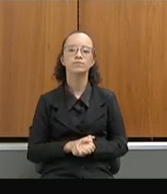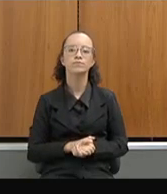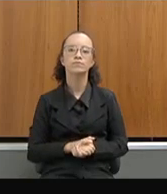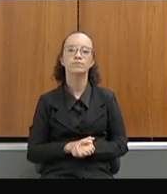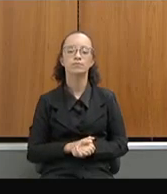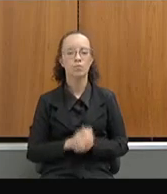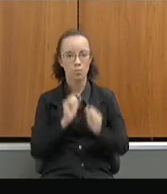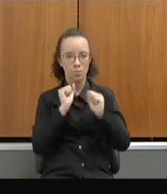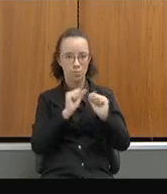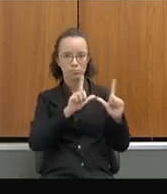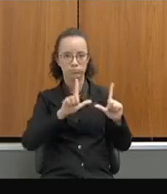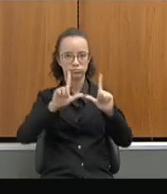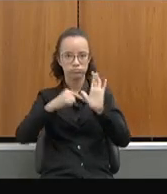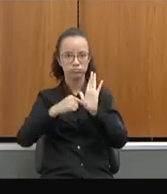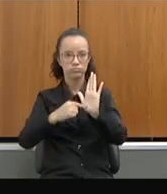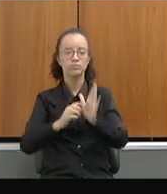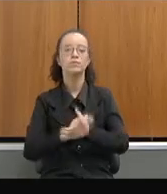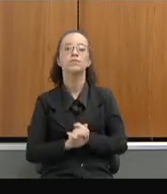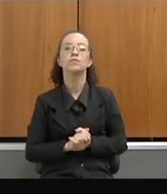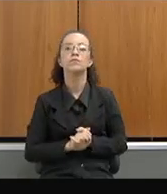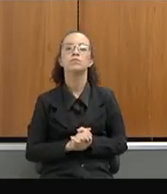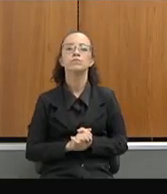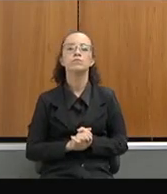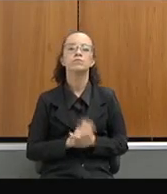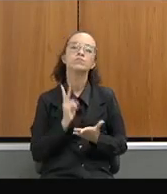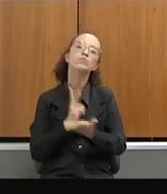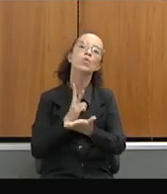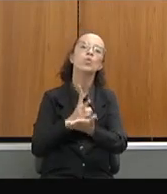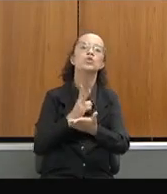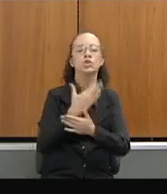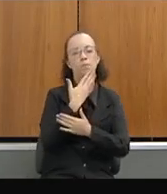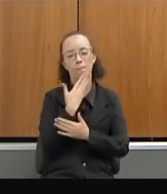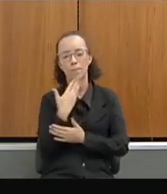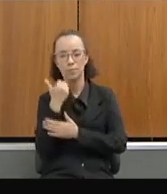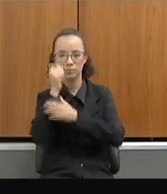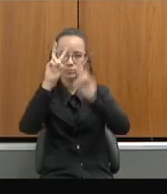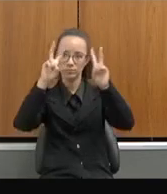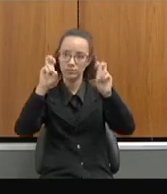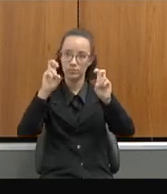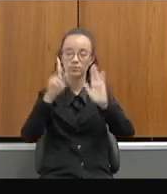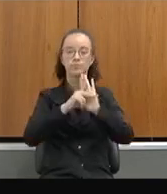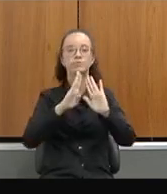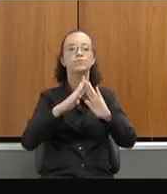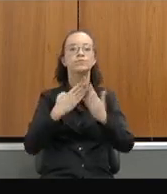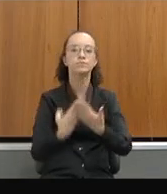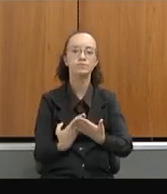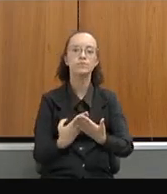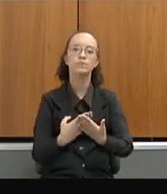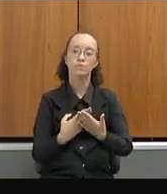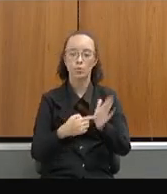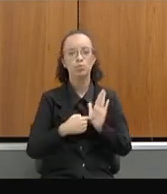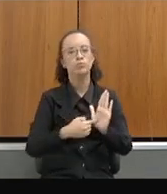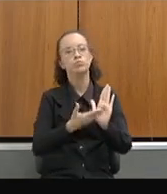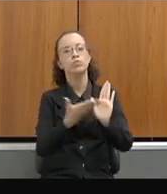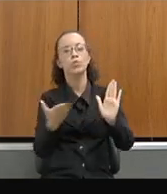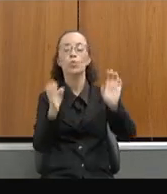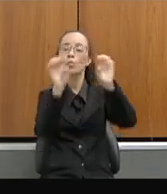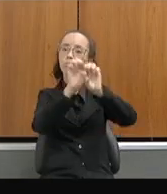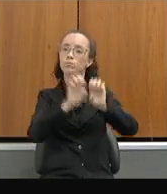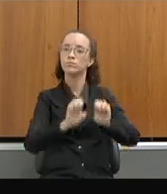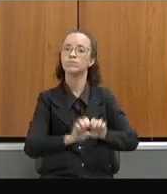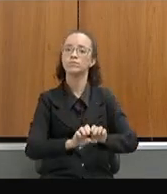Pode passar? Ainda, falando de melhorias para as nossas escolas, eu trago aqui infraestrutura.